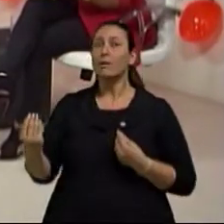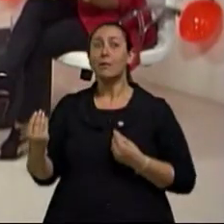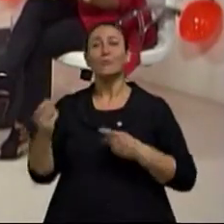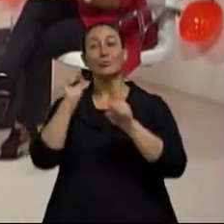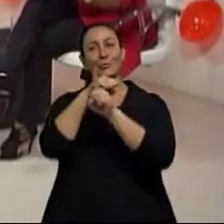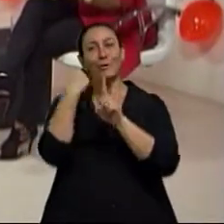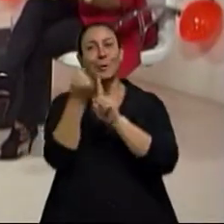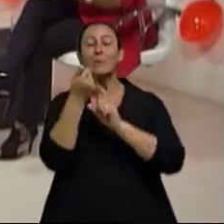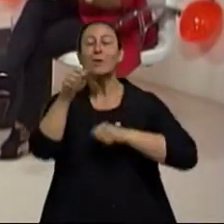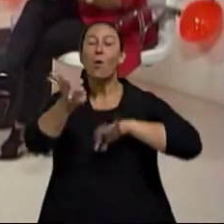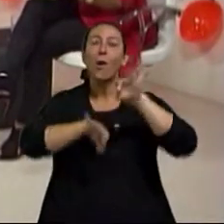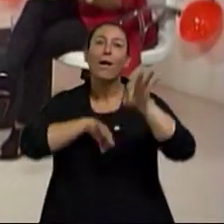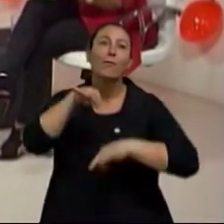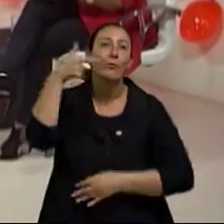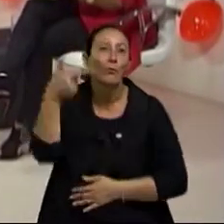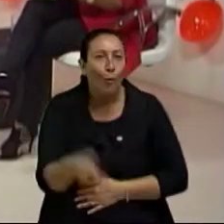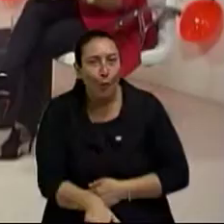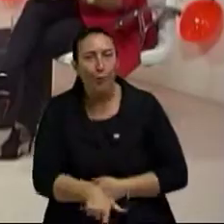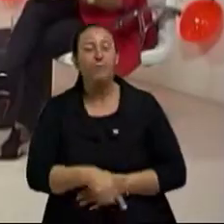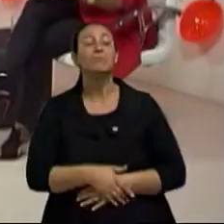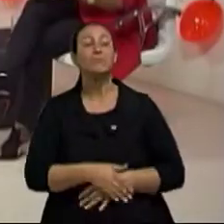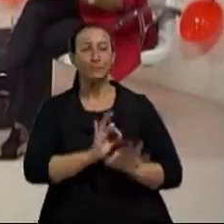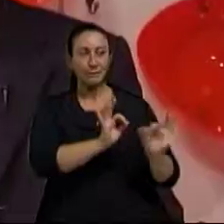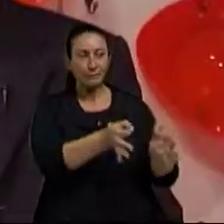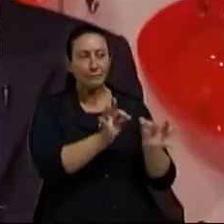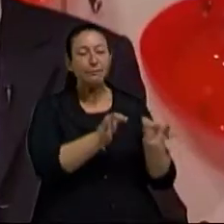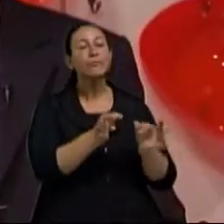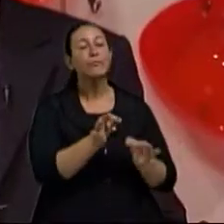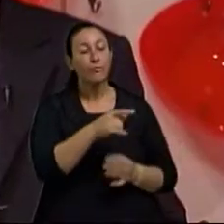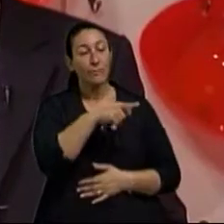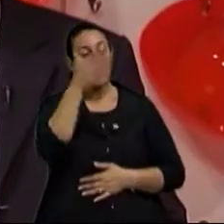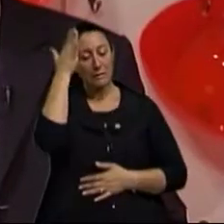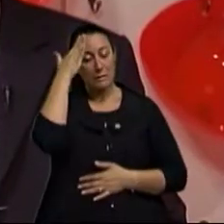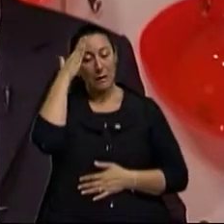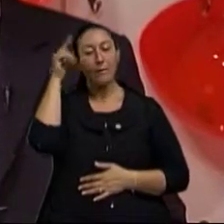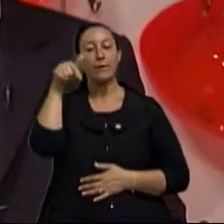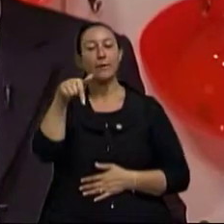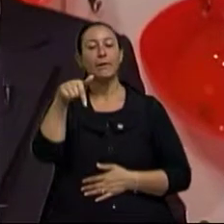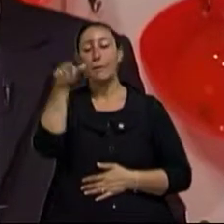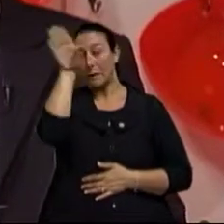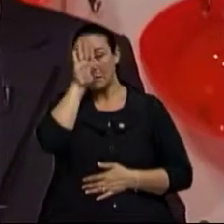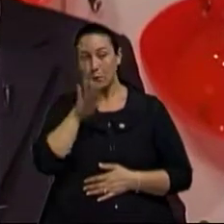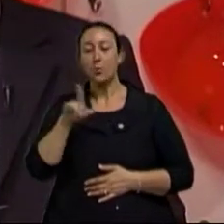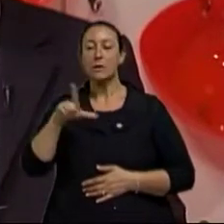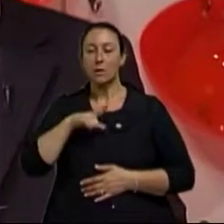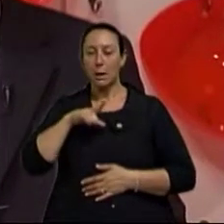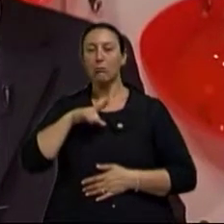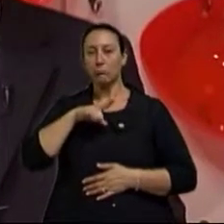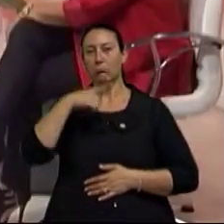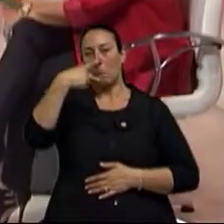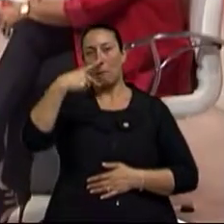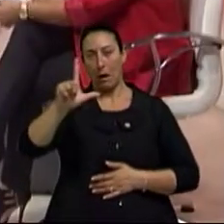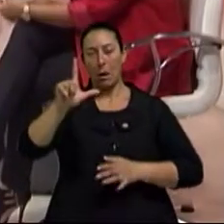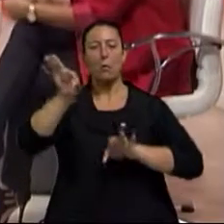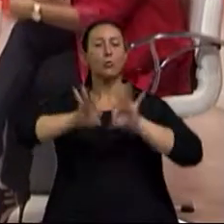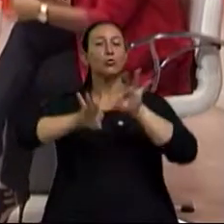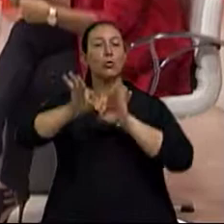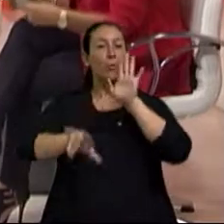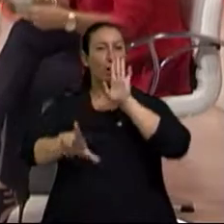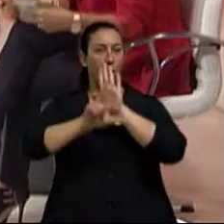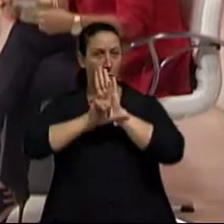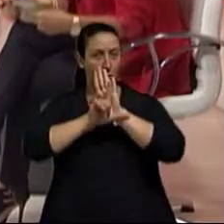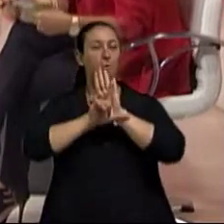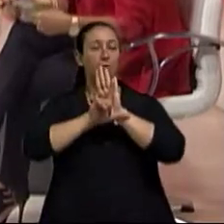se reorganizar. Exatamente. Existe no Brasil um projeto de lei que tenta regulamentar, então,